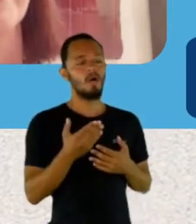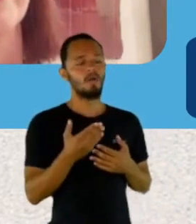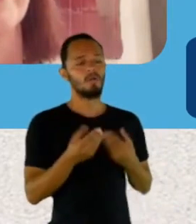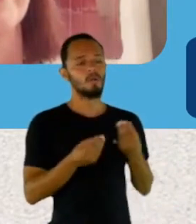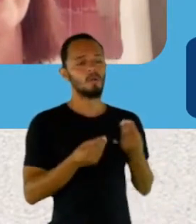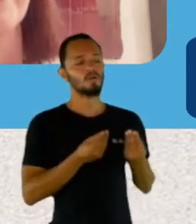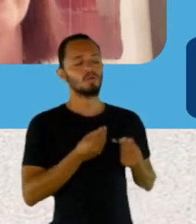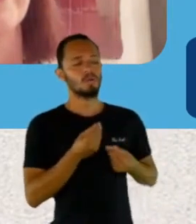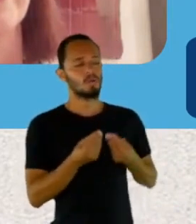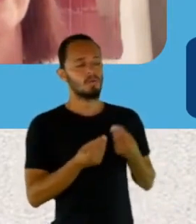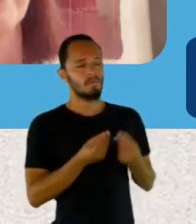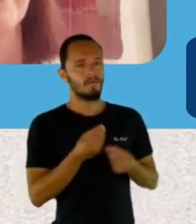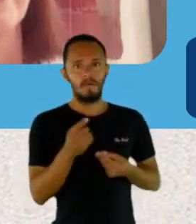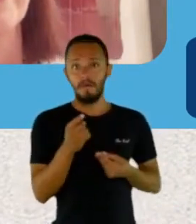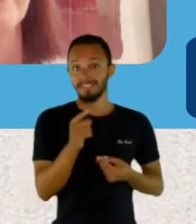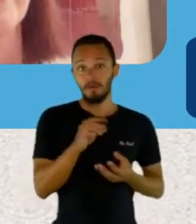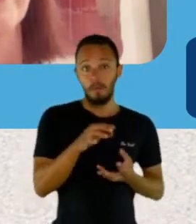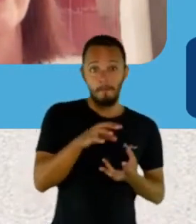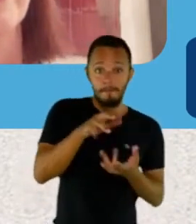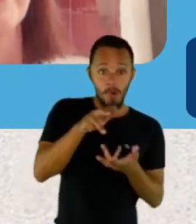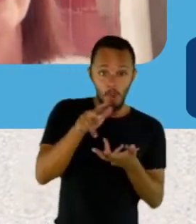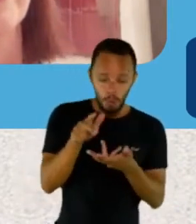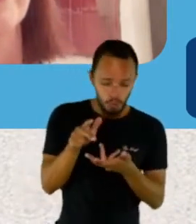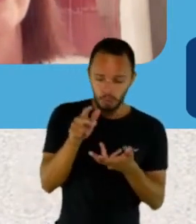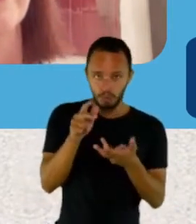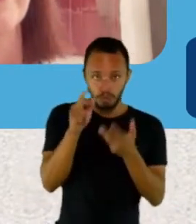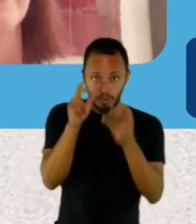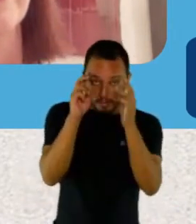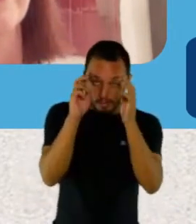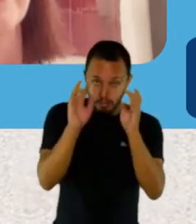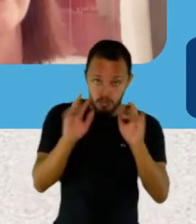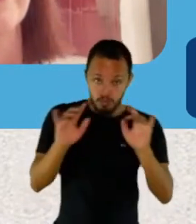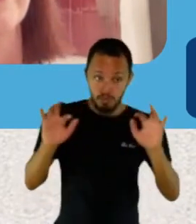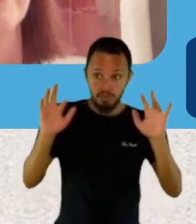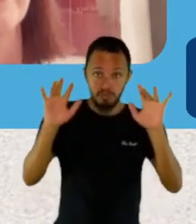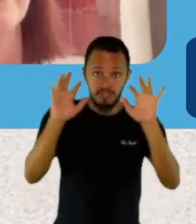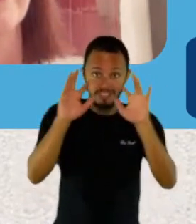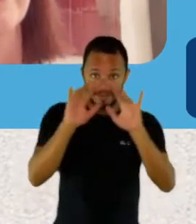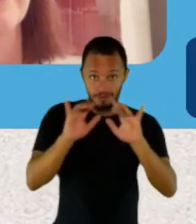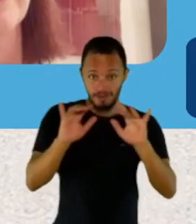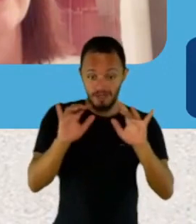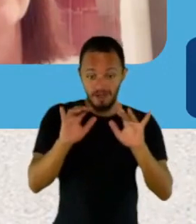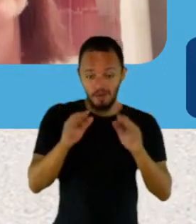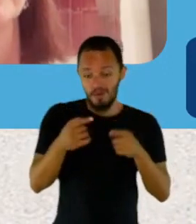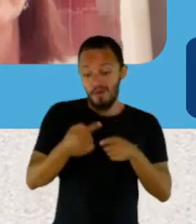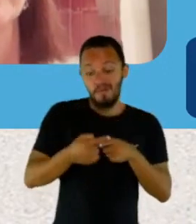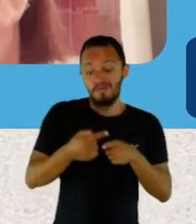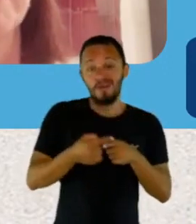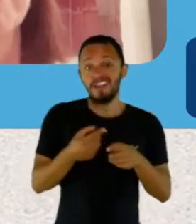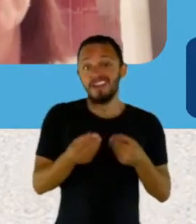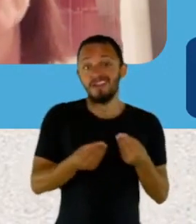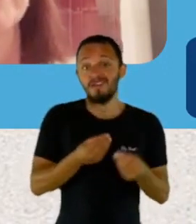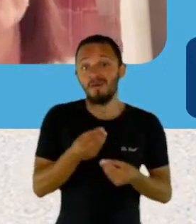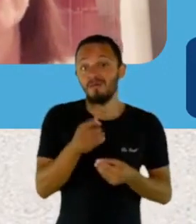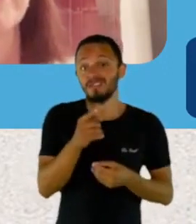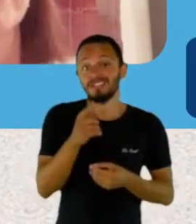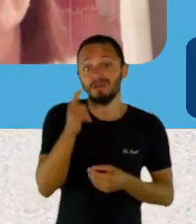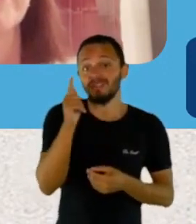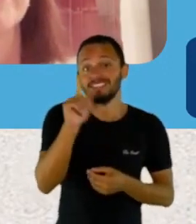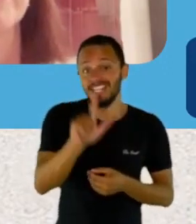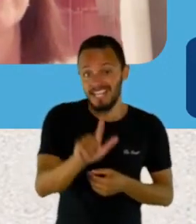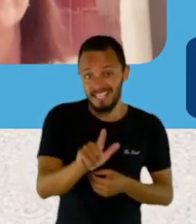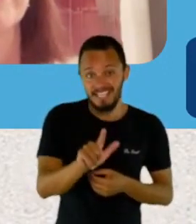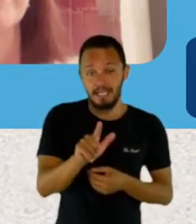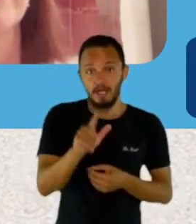entrar nesse mundo ficcional, né? Porque ali, a ficção pode tudo, né? De que forma que a